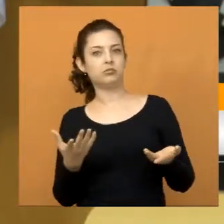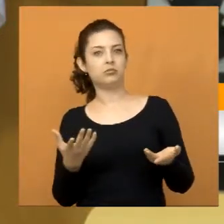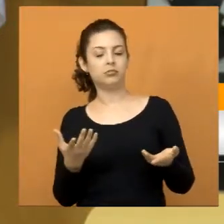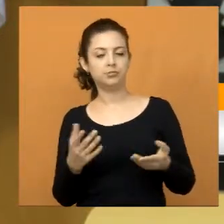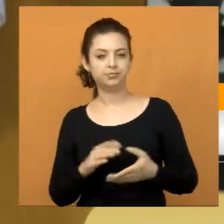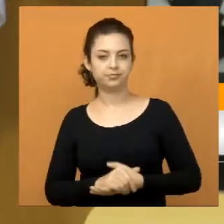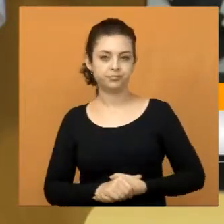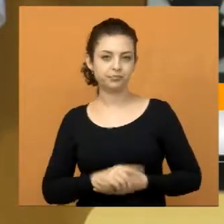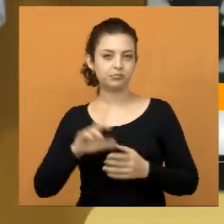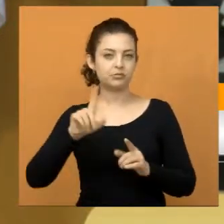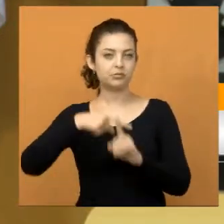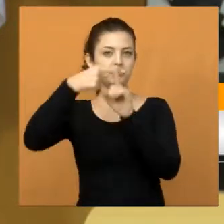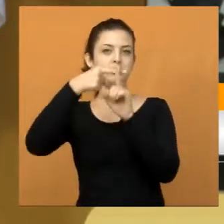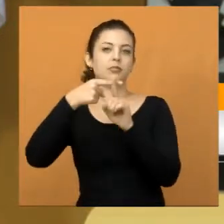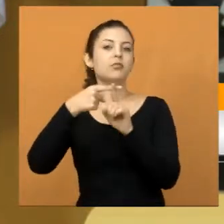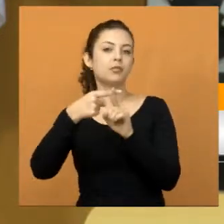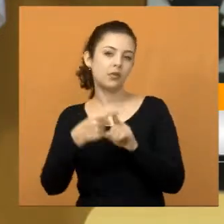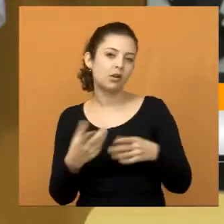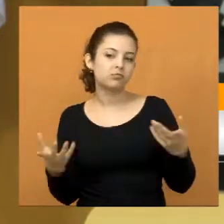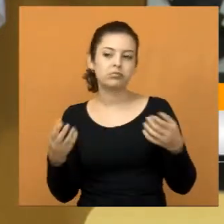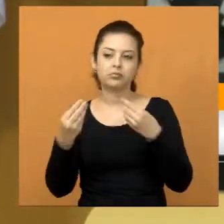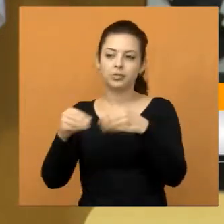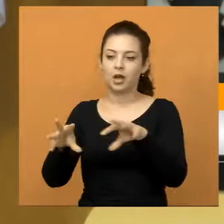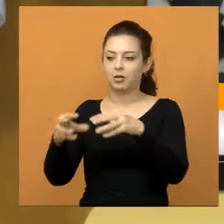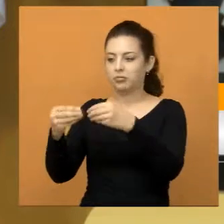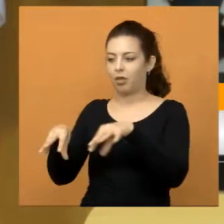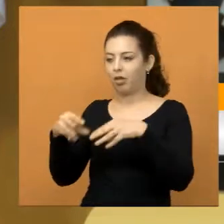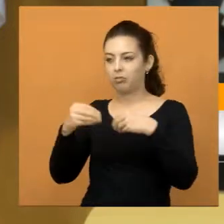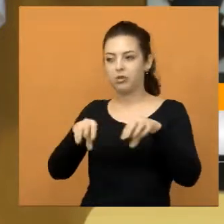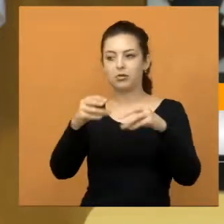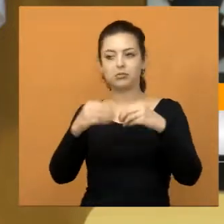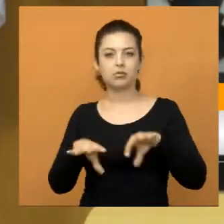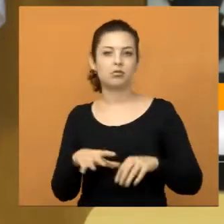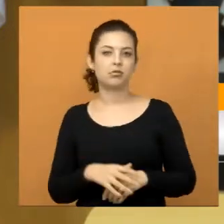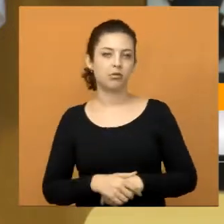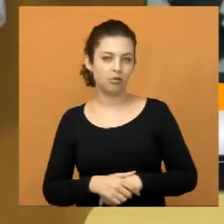4,70, que iria, sem dúvida, prejudicar muito essas pessoas